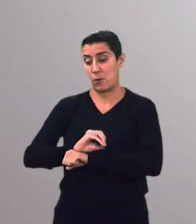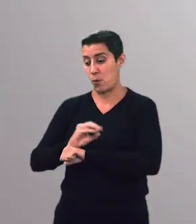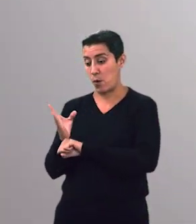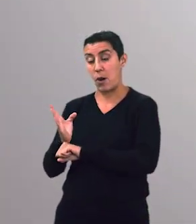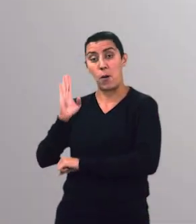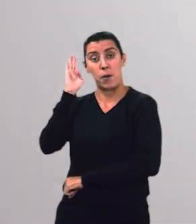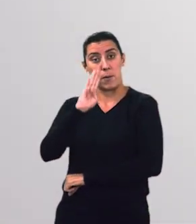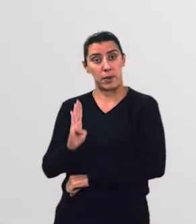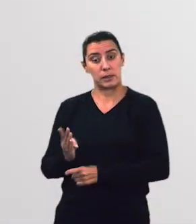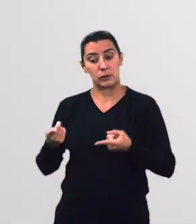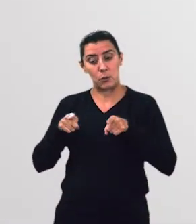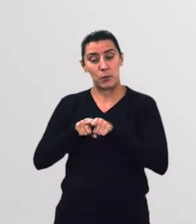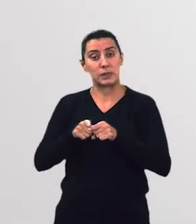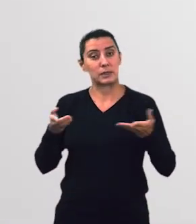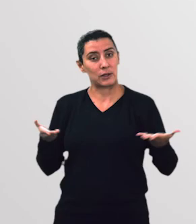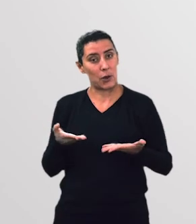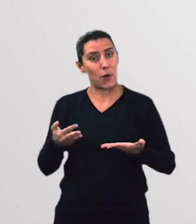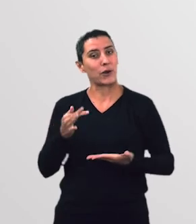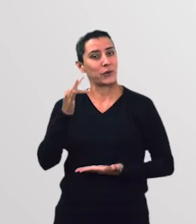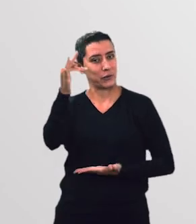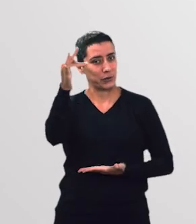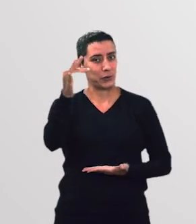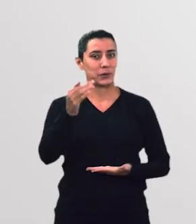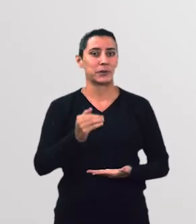parceiros no presente, parceiros no futuro.